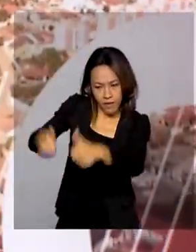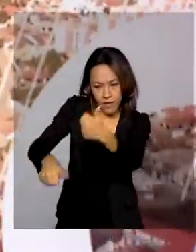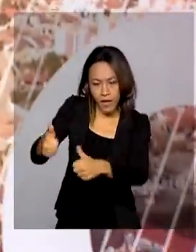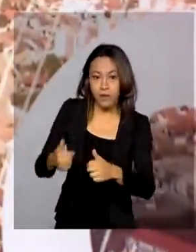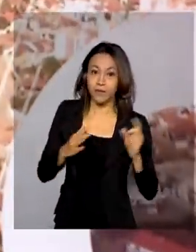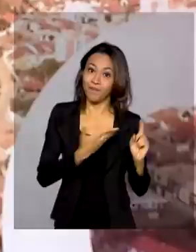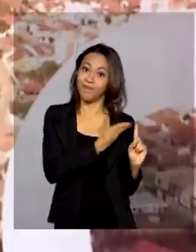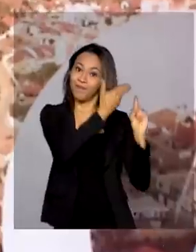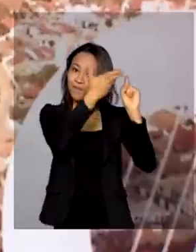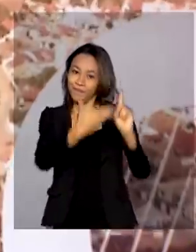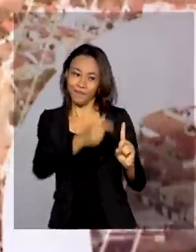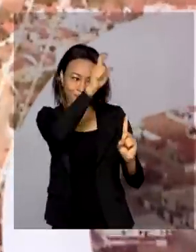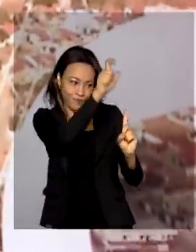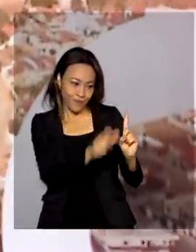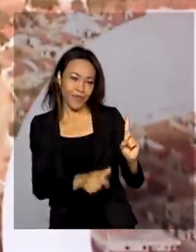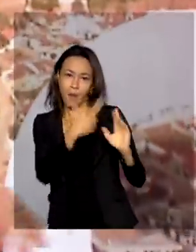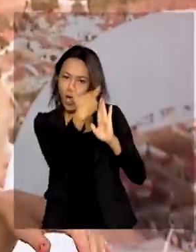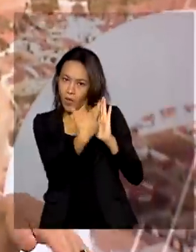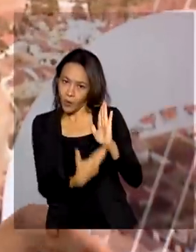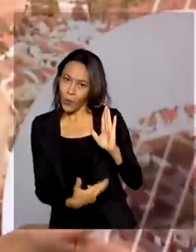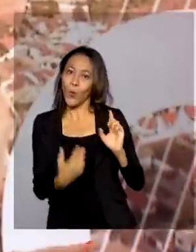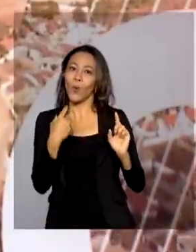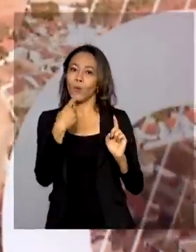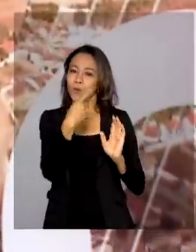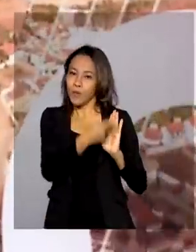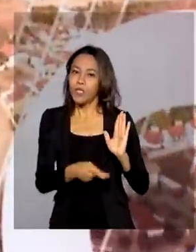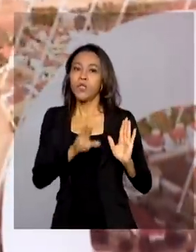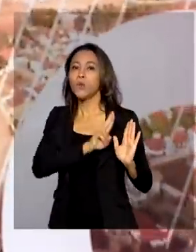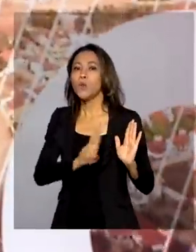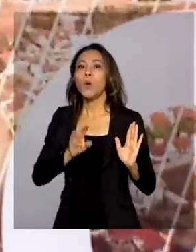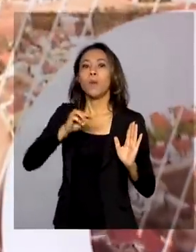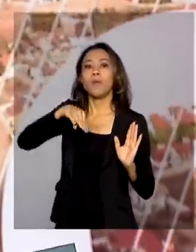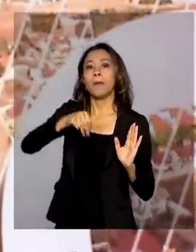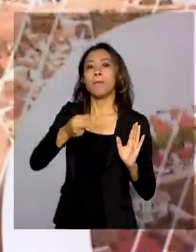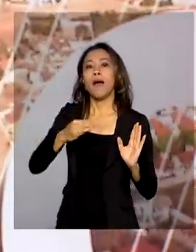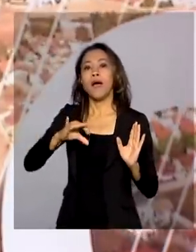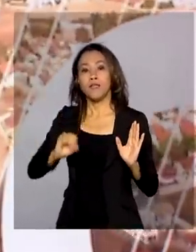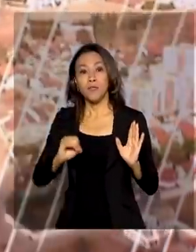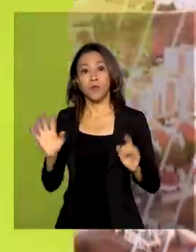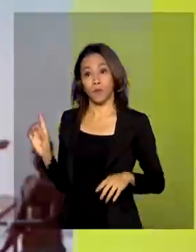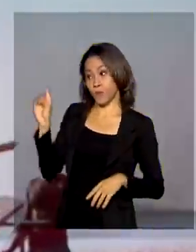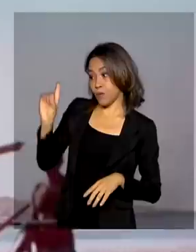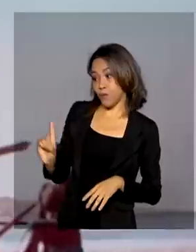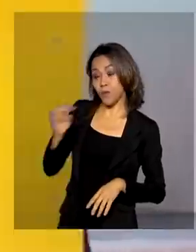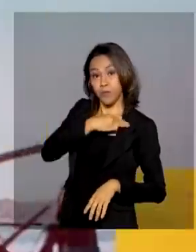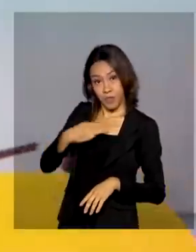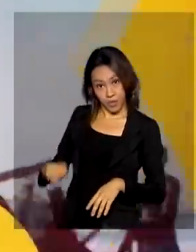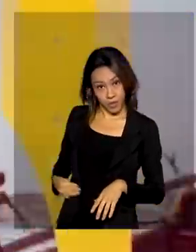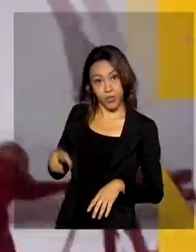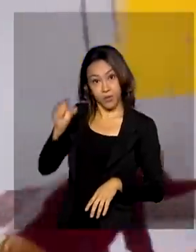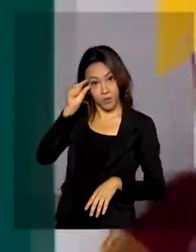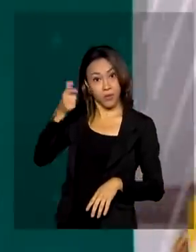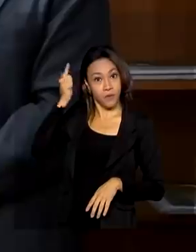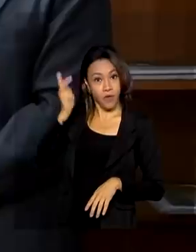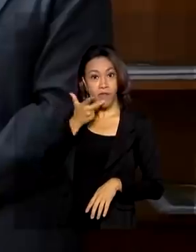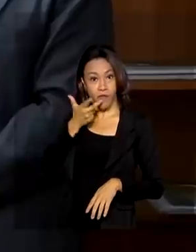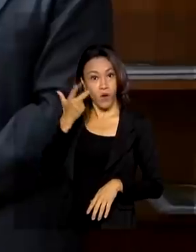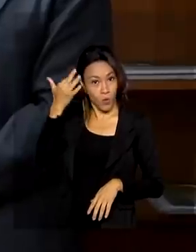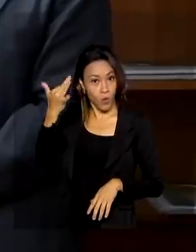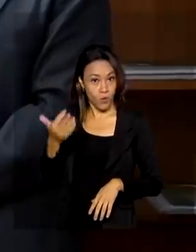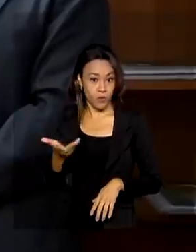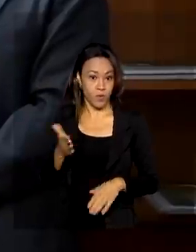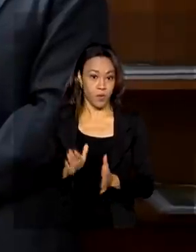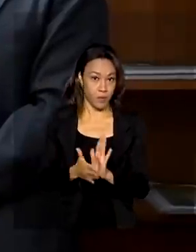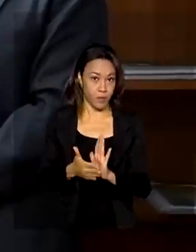do relator do projeto, o senador Márcio Bittar, o ministro da Economia, Paulo Guedes, comentou a medida. É um